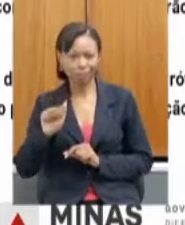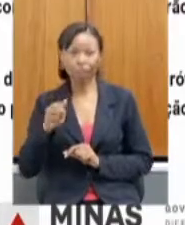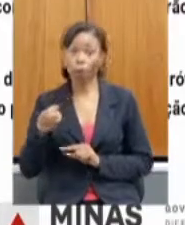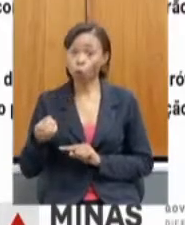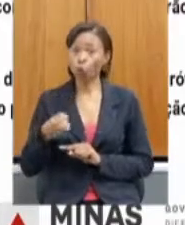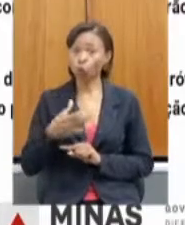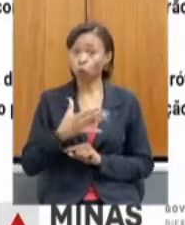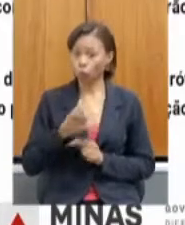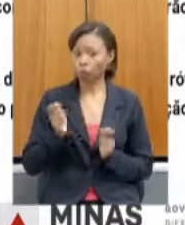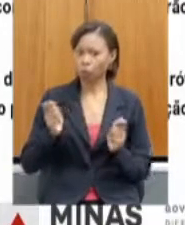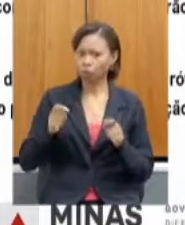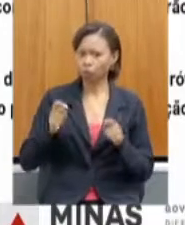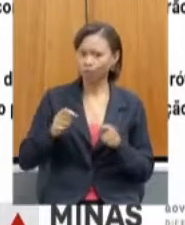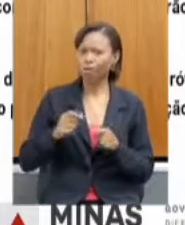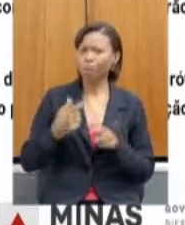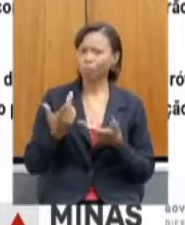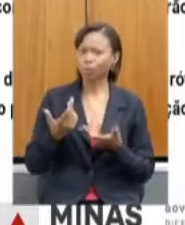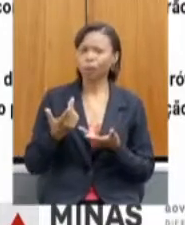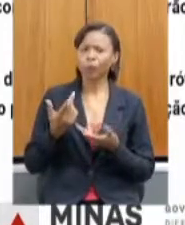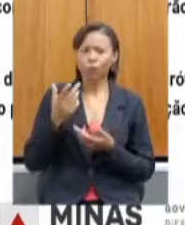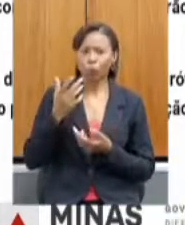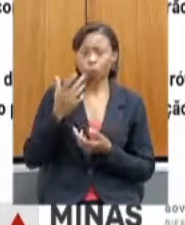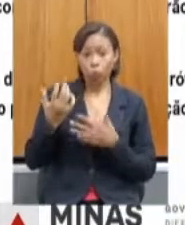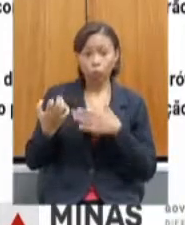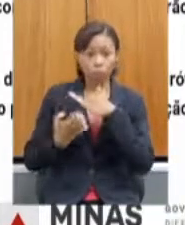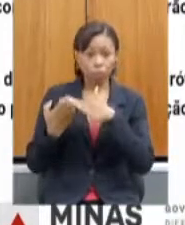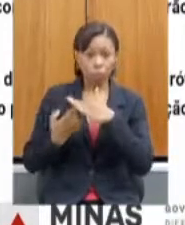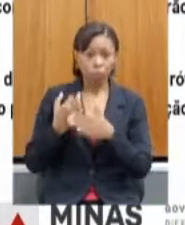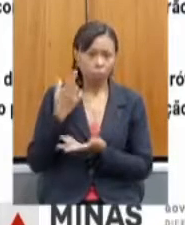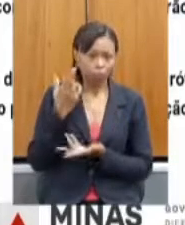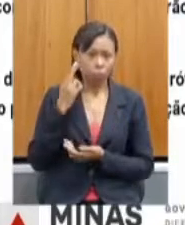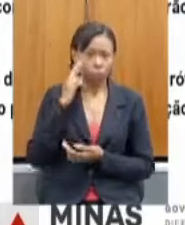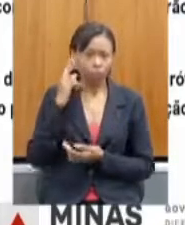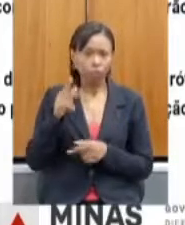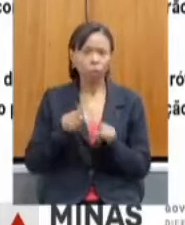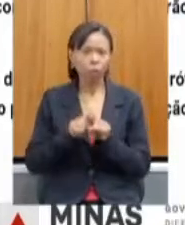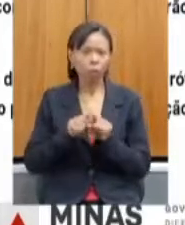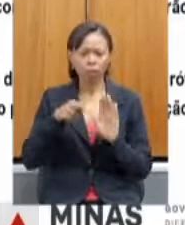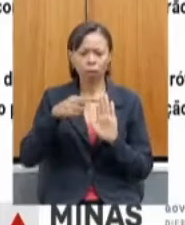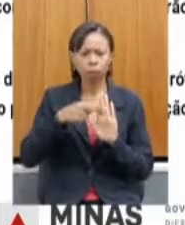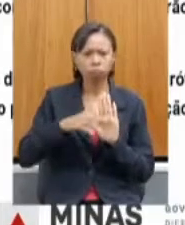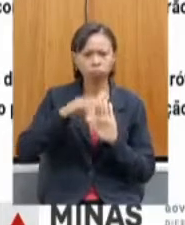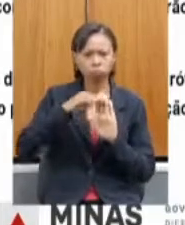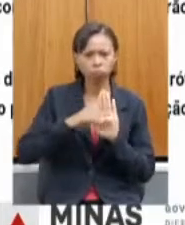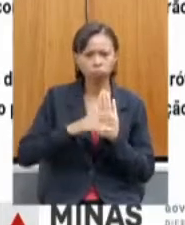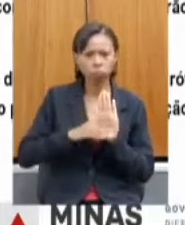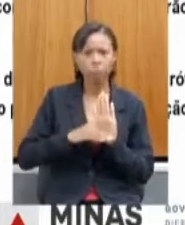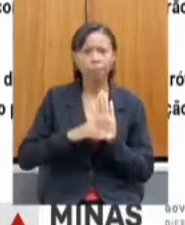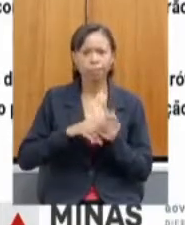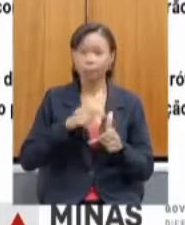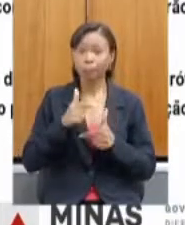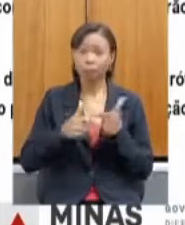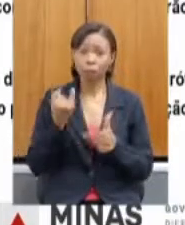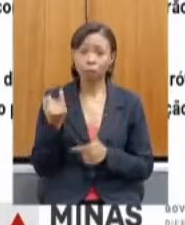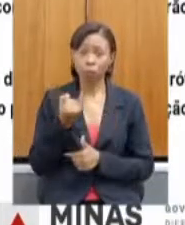produtores. E está com um importante trabalho de simplificação de normativos. É uma revisão normativa que está sendo feita em